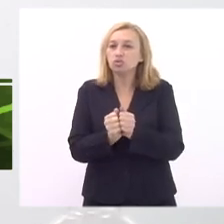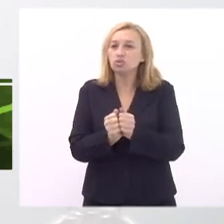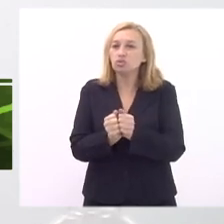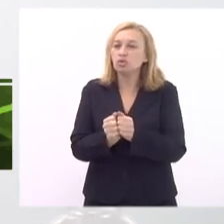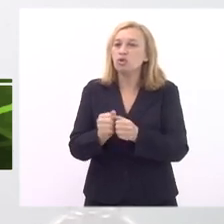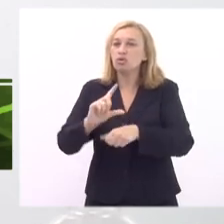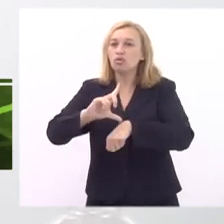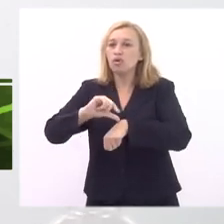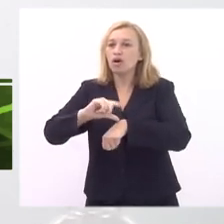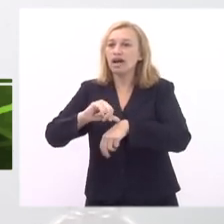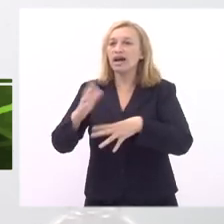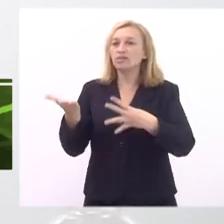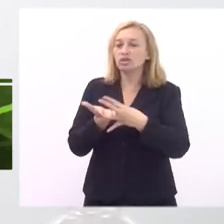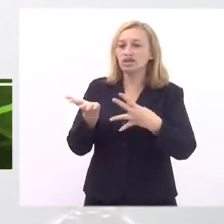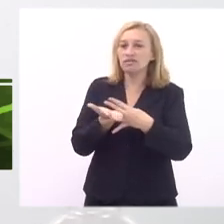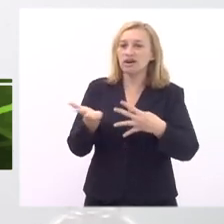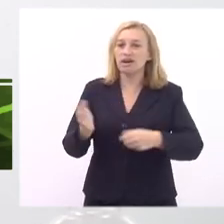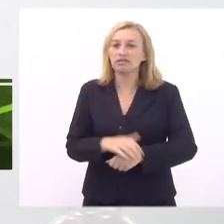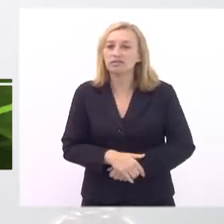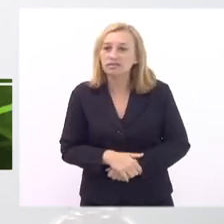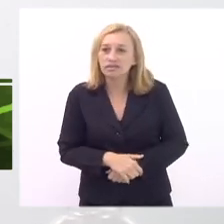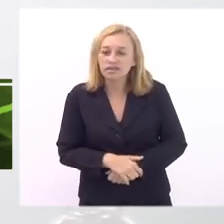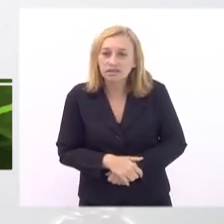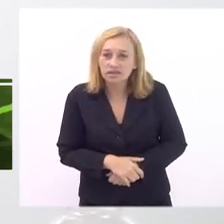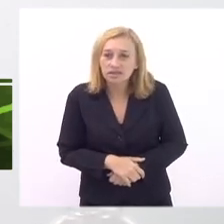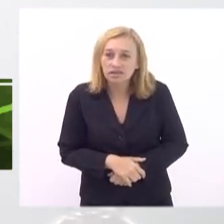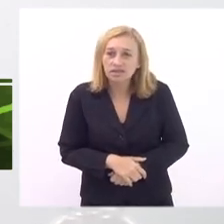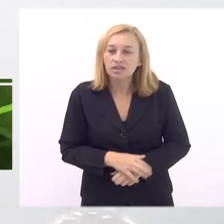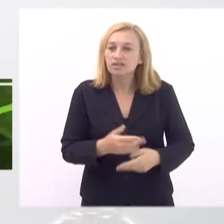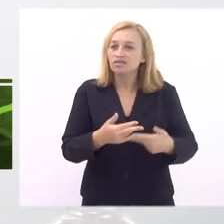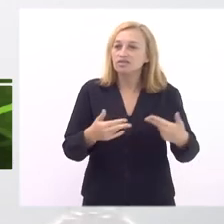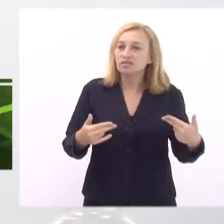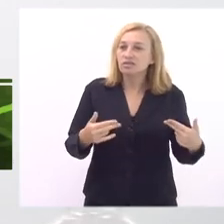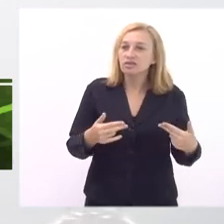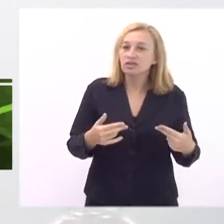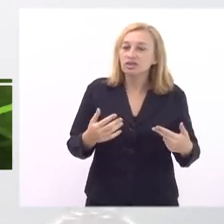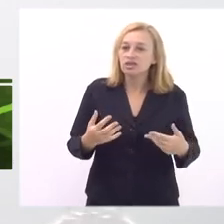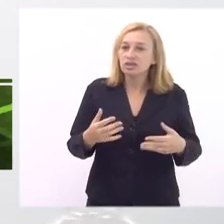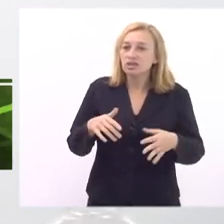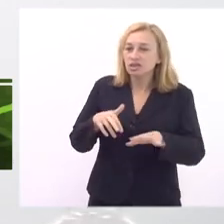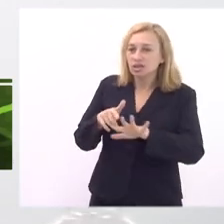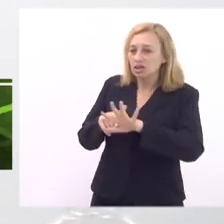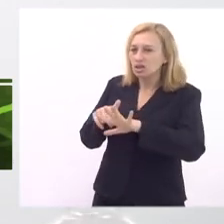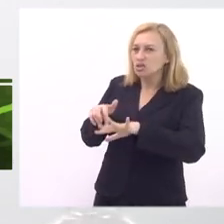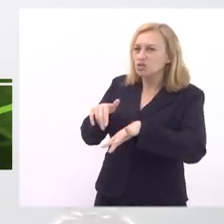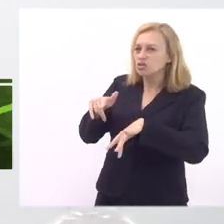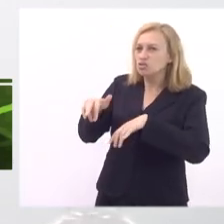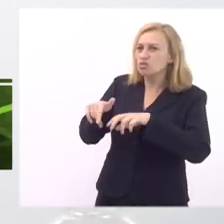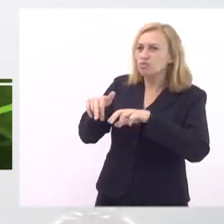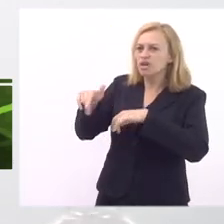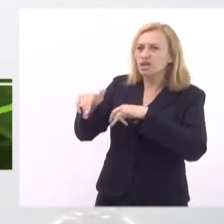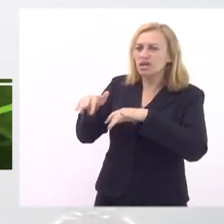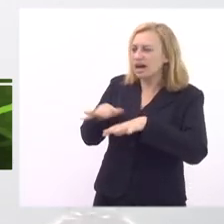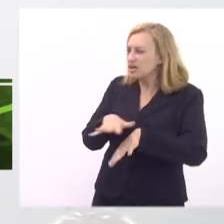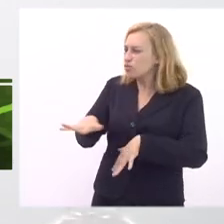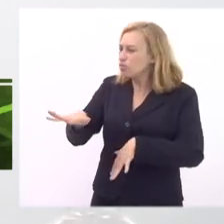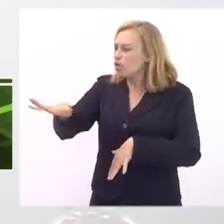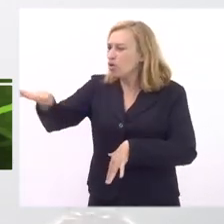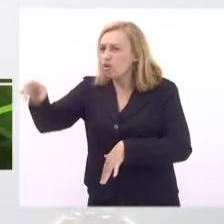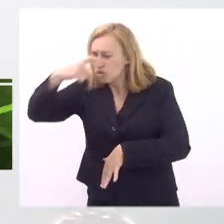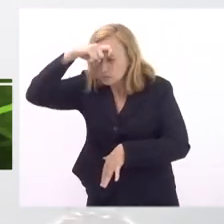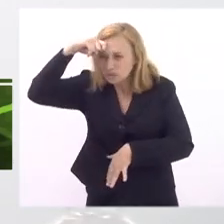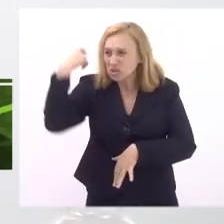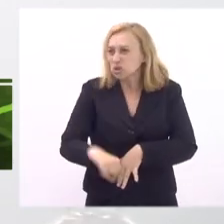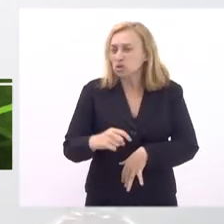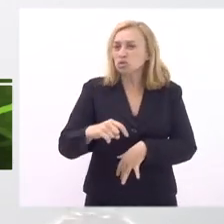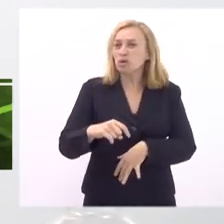não fica bem alimentada porque muitos moram longe aí muitos vão andando imagina subir um morro no sol quente com fome e andando da